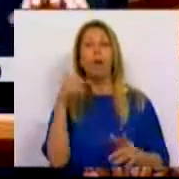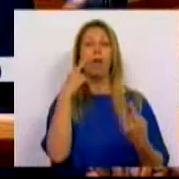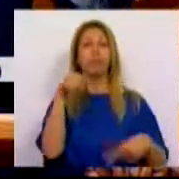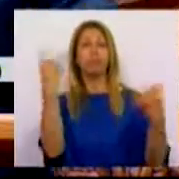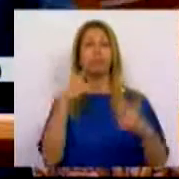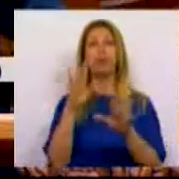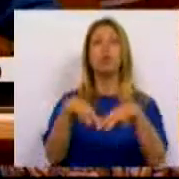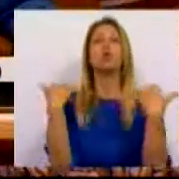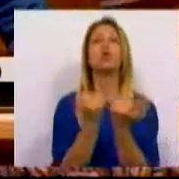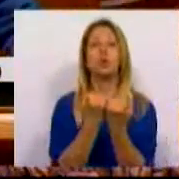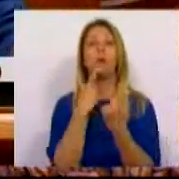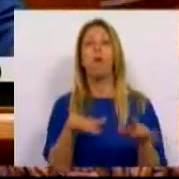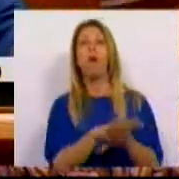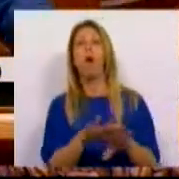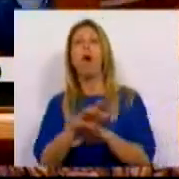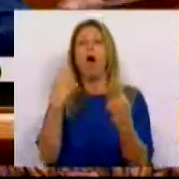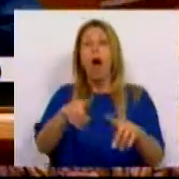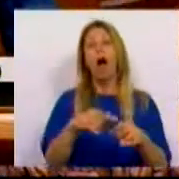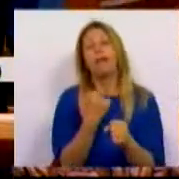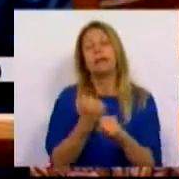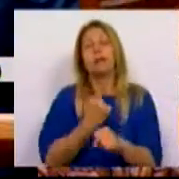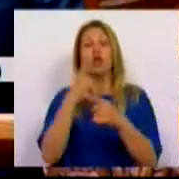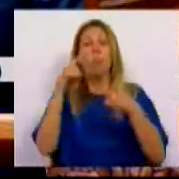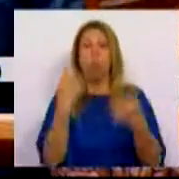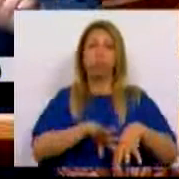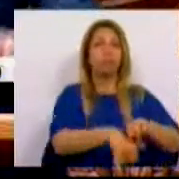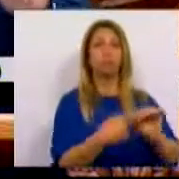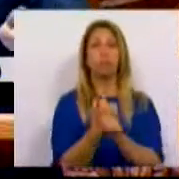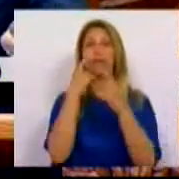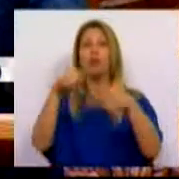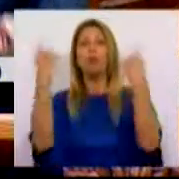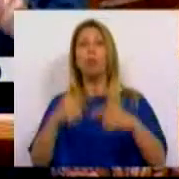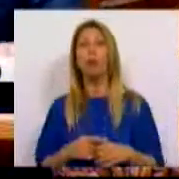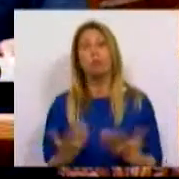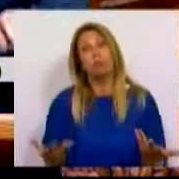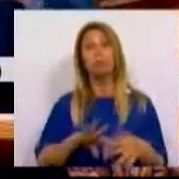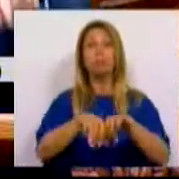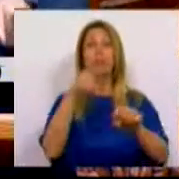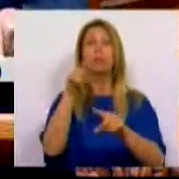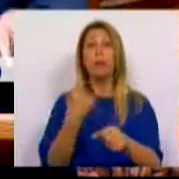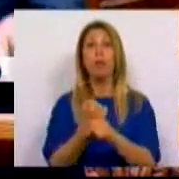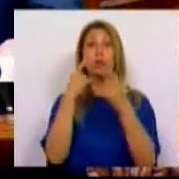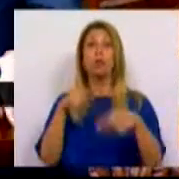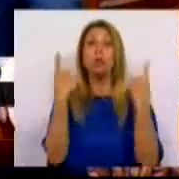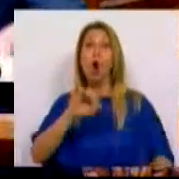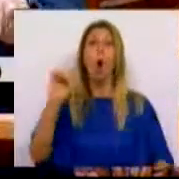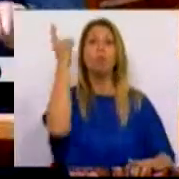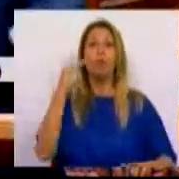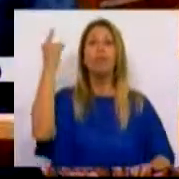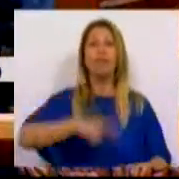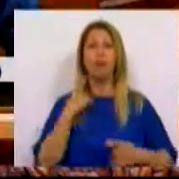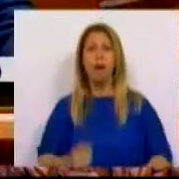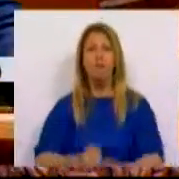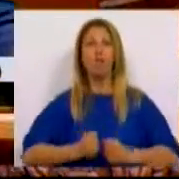ir resolvendo e remendando problemas nos serviços públicos, degradando os serviços públicos. E, degradando também, os serviços públicos deviam estar robustecidos